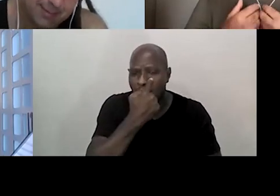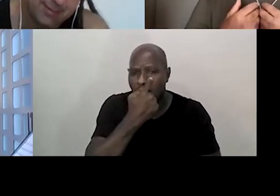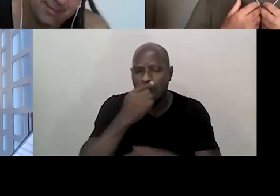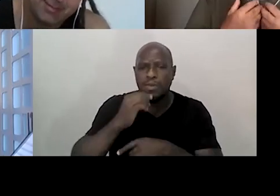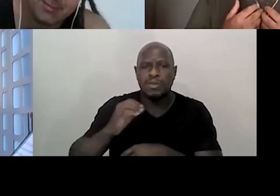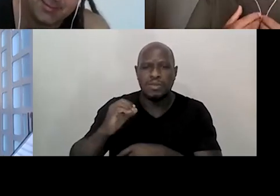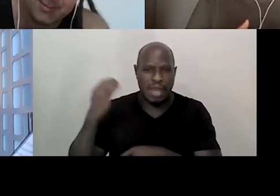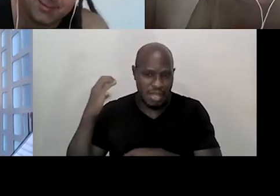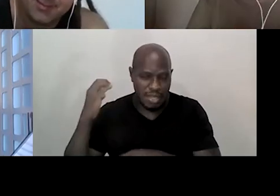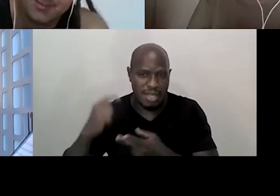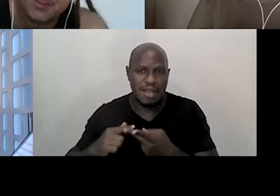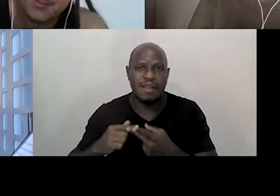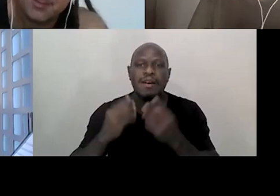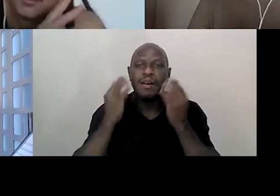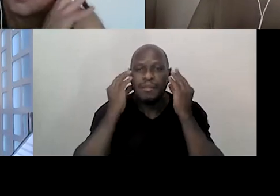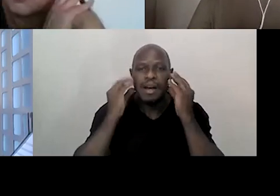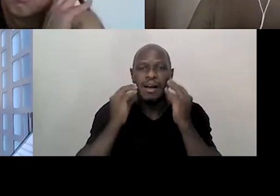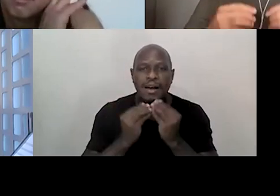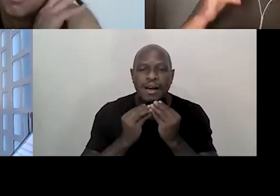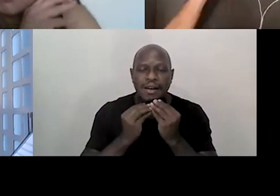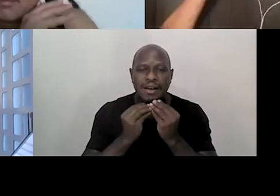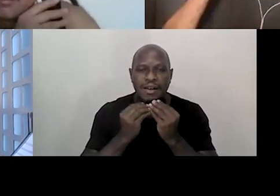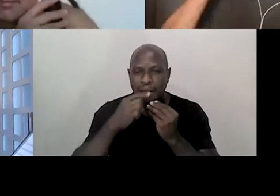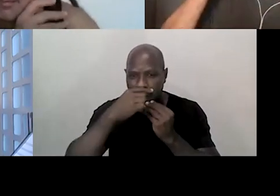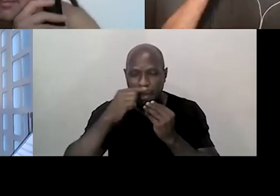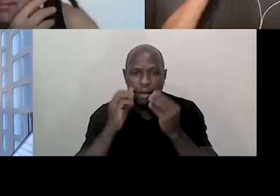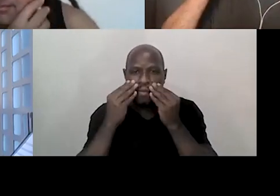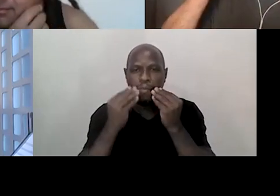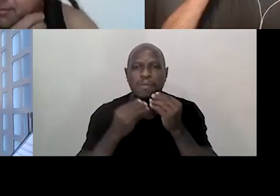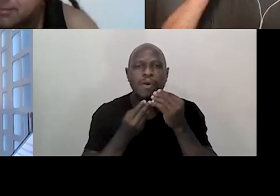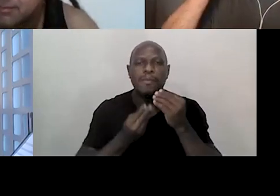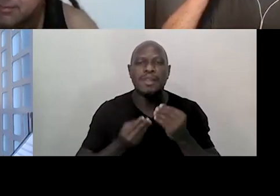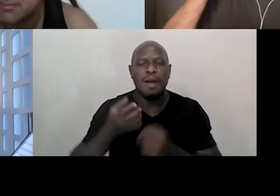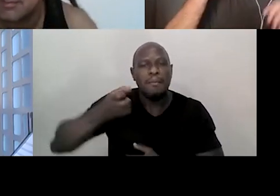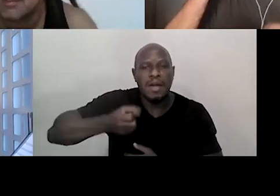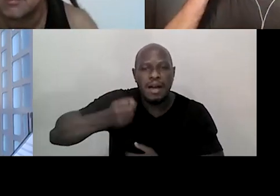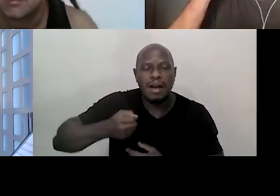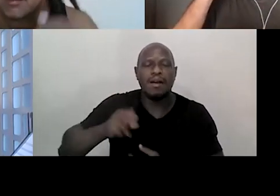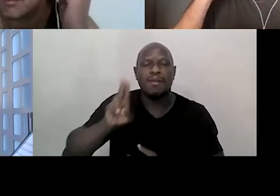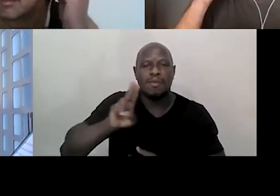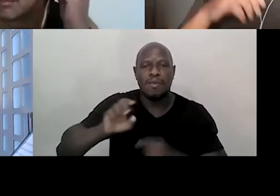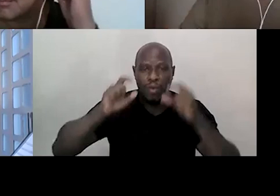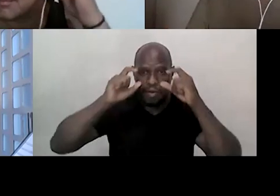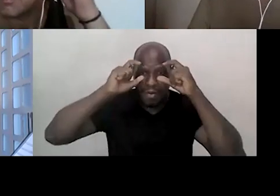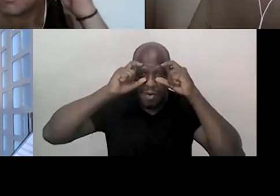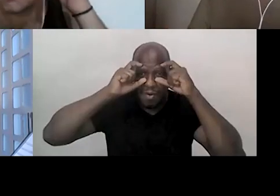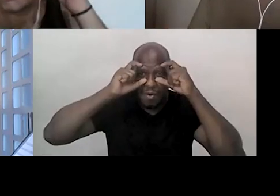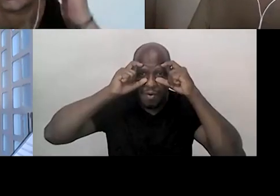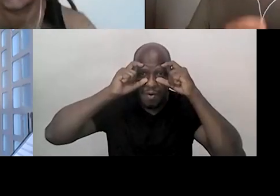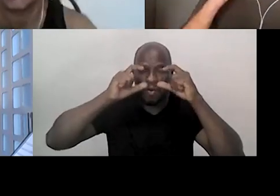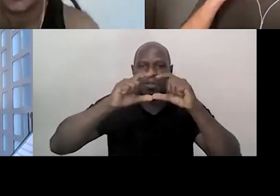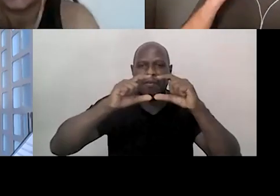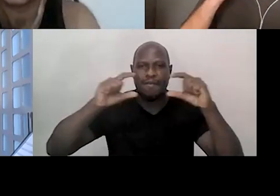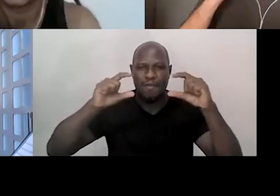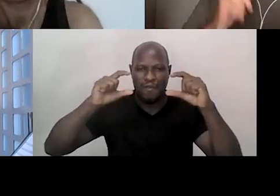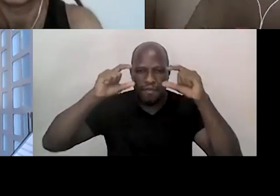comprida, branca, uso um óculos quadrado de